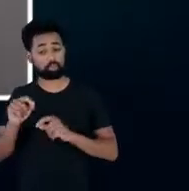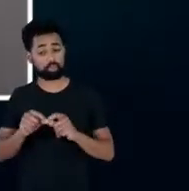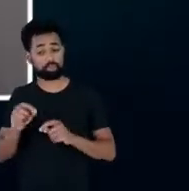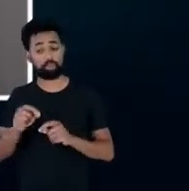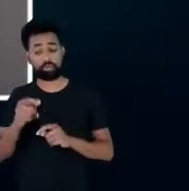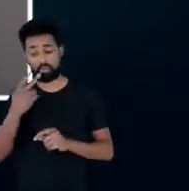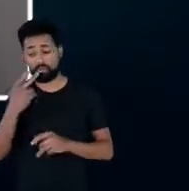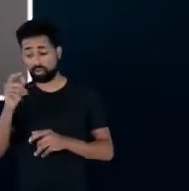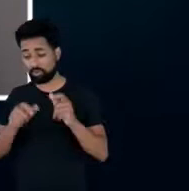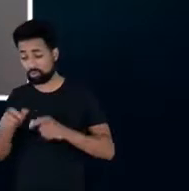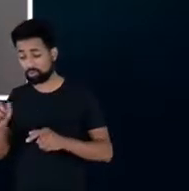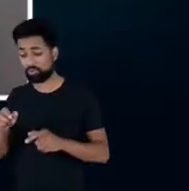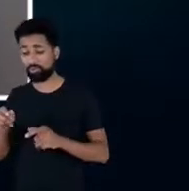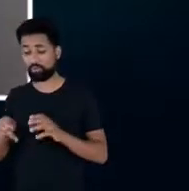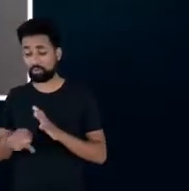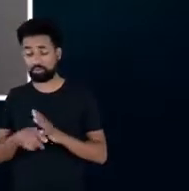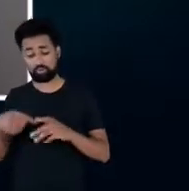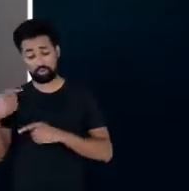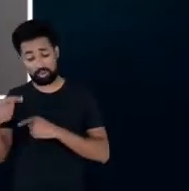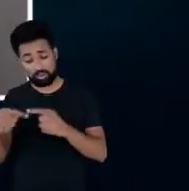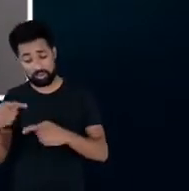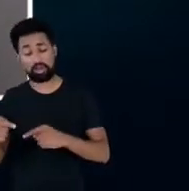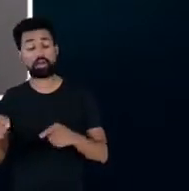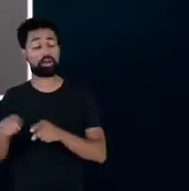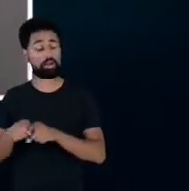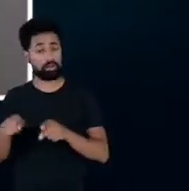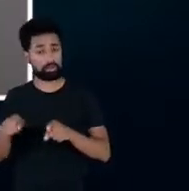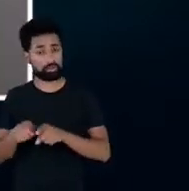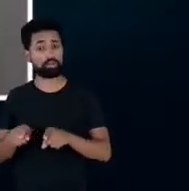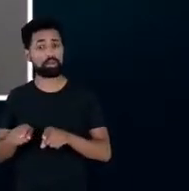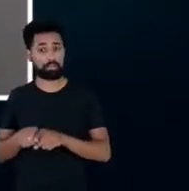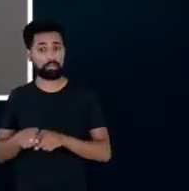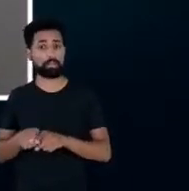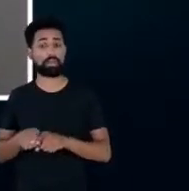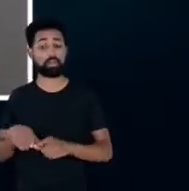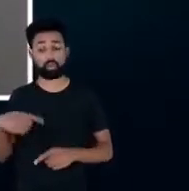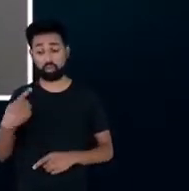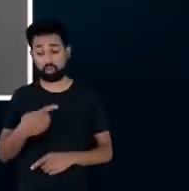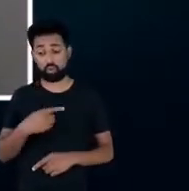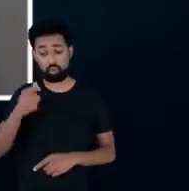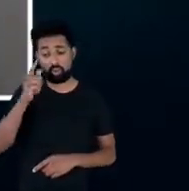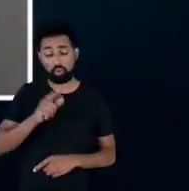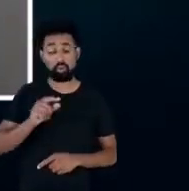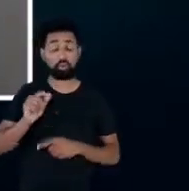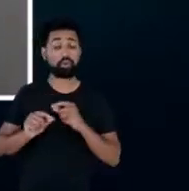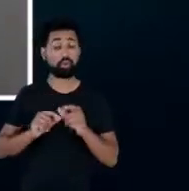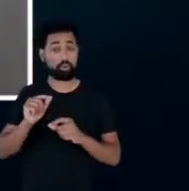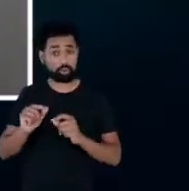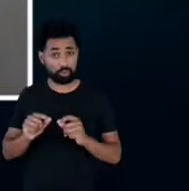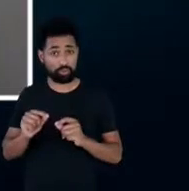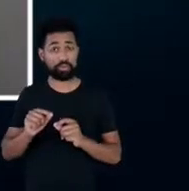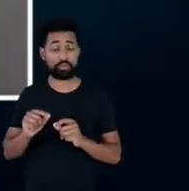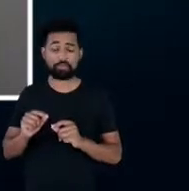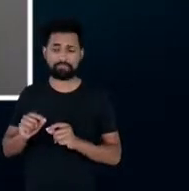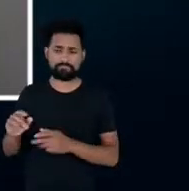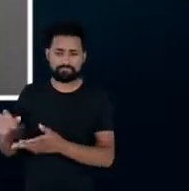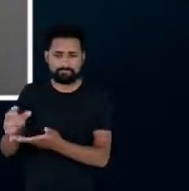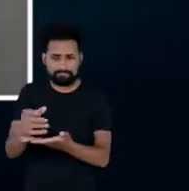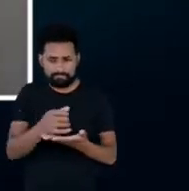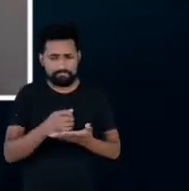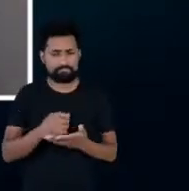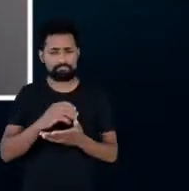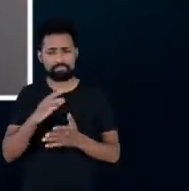verdes tanto de geração quanto de eficiência energética a gente conseguir trazer essa segurança